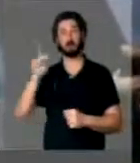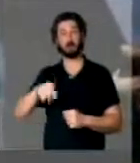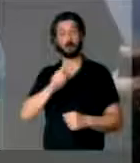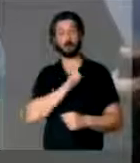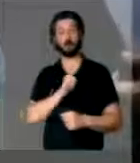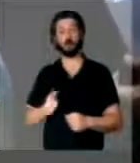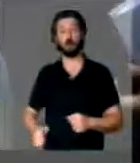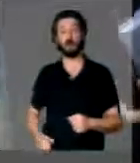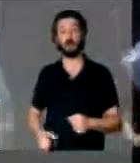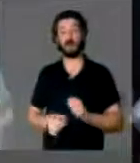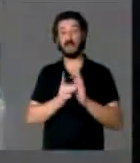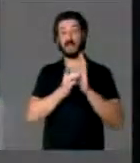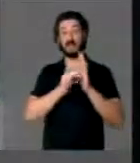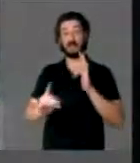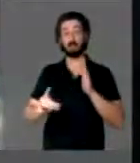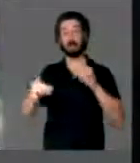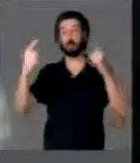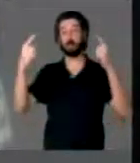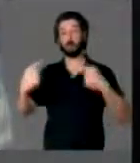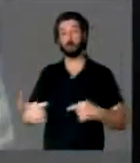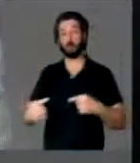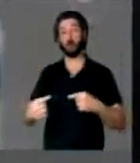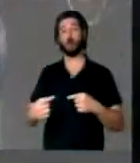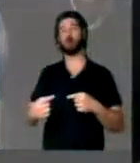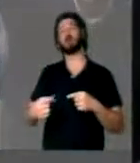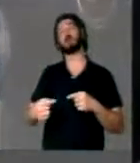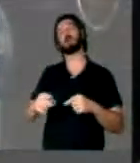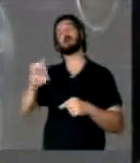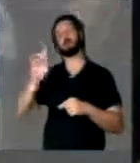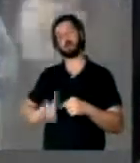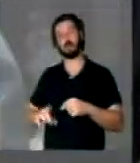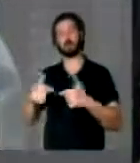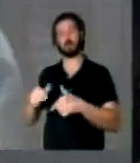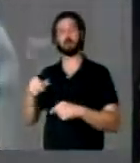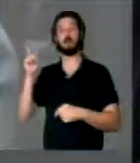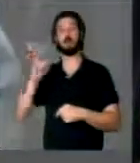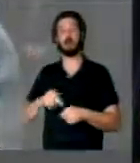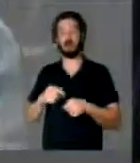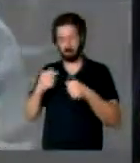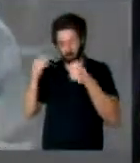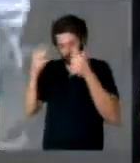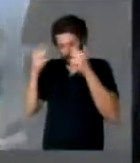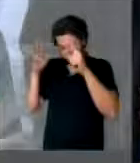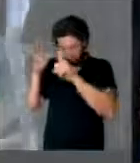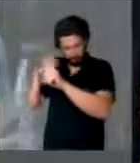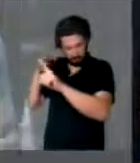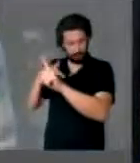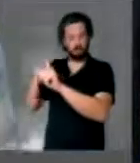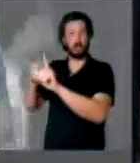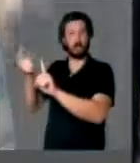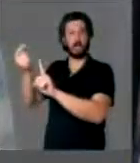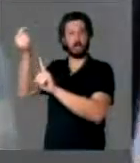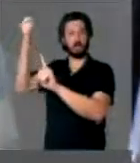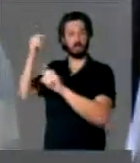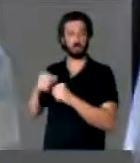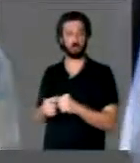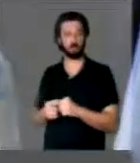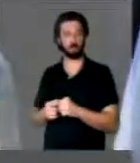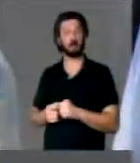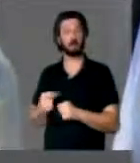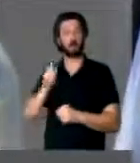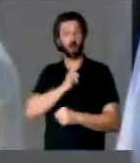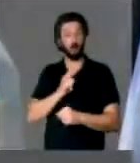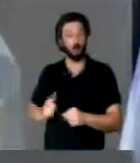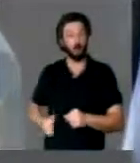governo inimigo dos direitos do trabalho. É um governo lacaio do grande capital. É um governo que quer